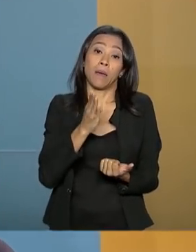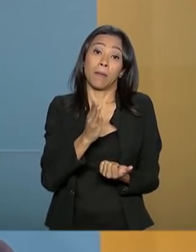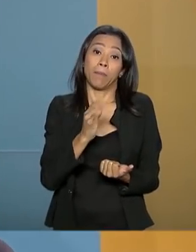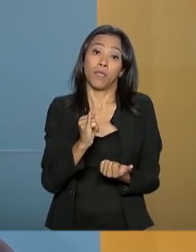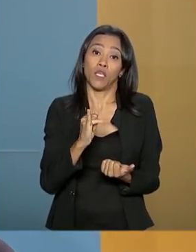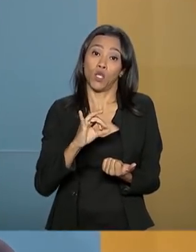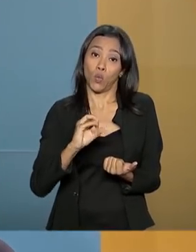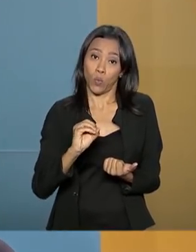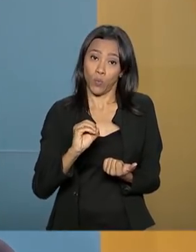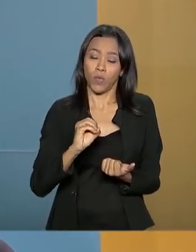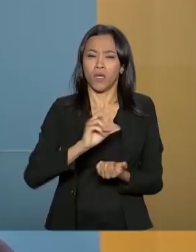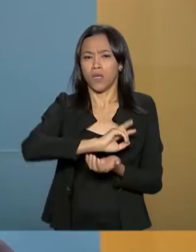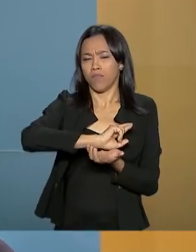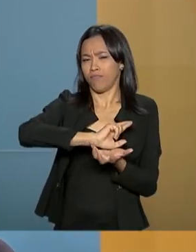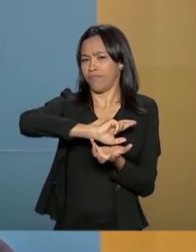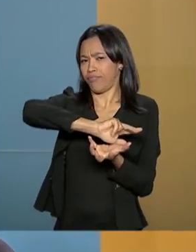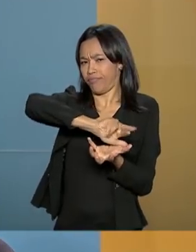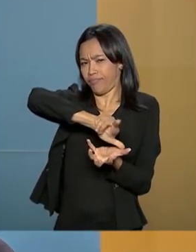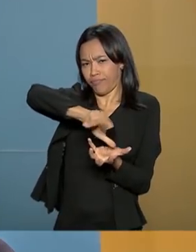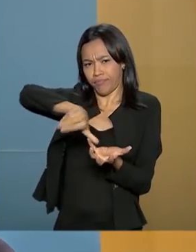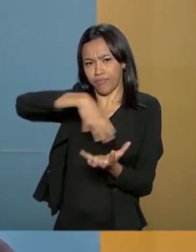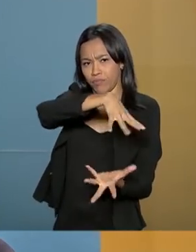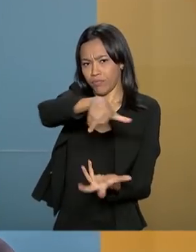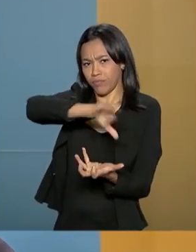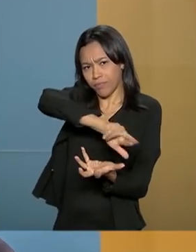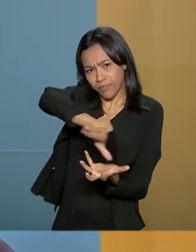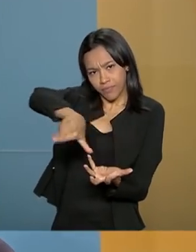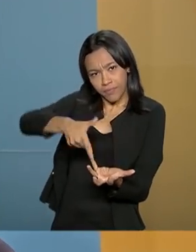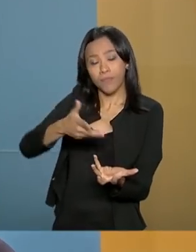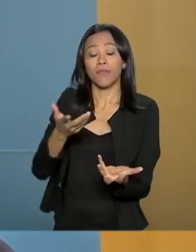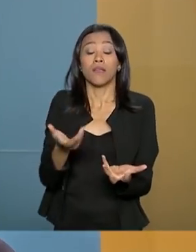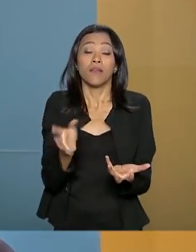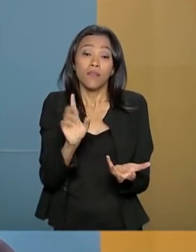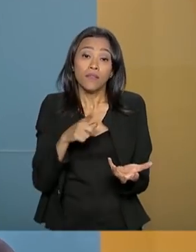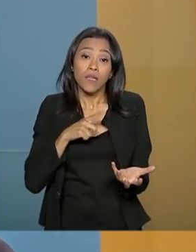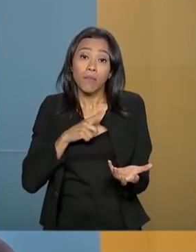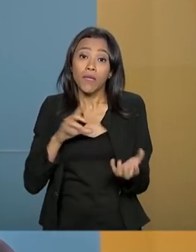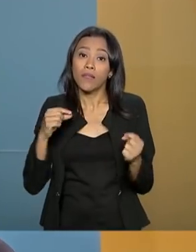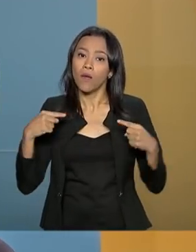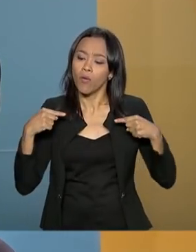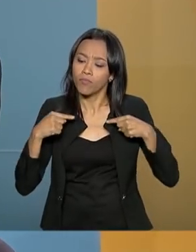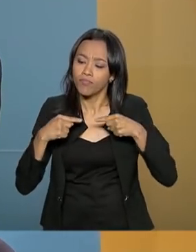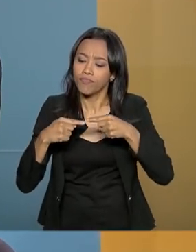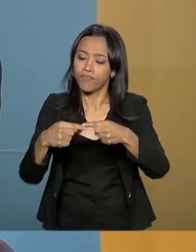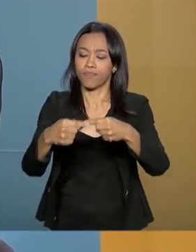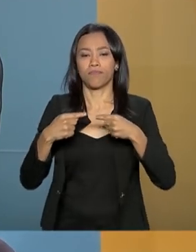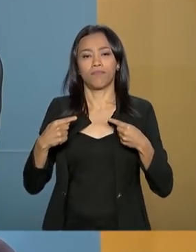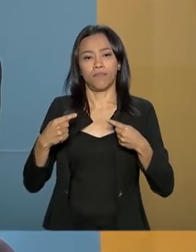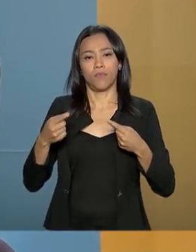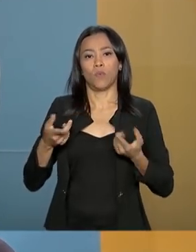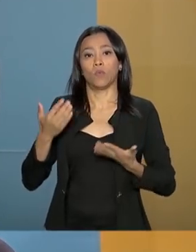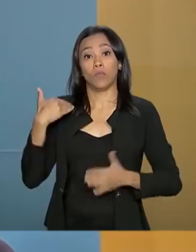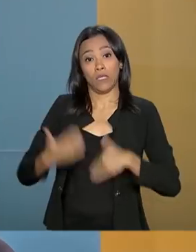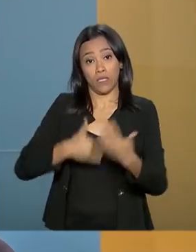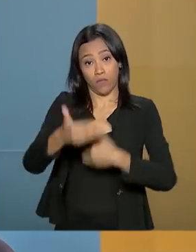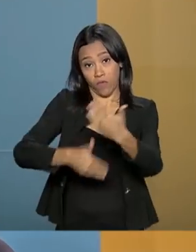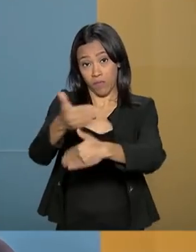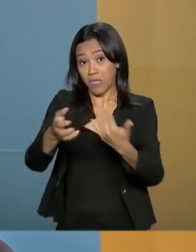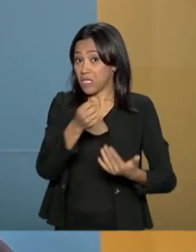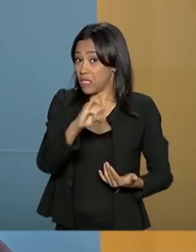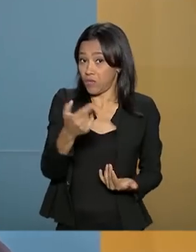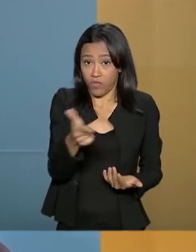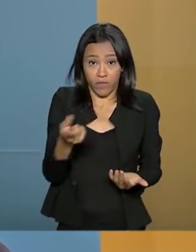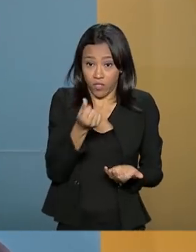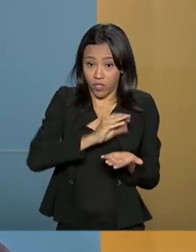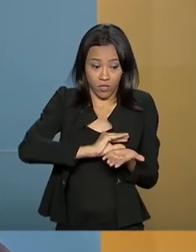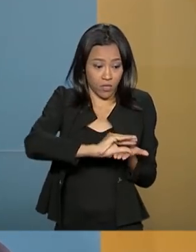mas também um alinhamento dessas questões com o desenvolvimento. Se nós não tivermos recursos para cuidar do meio